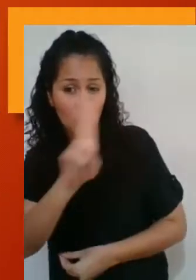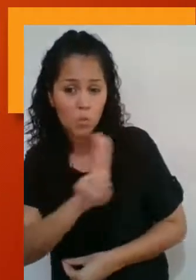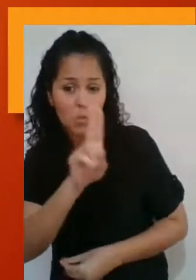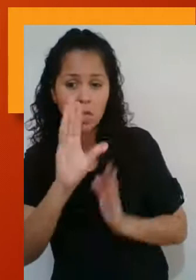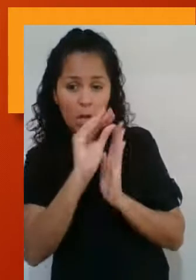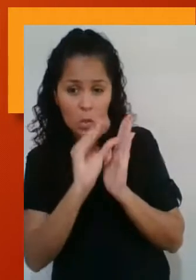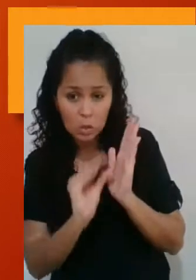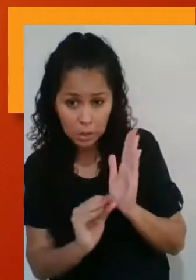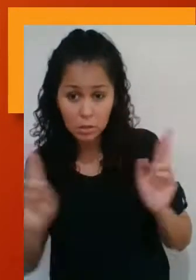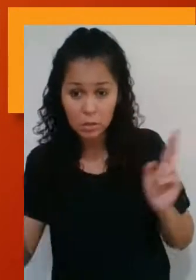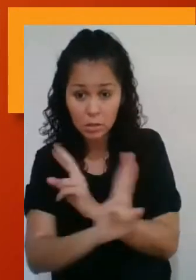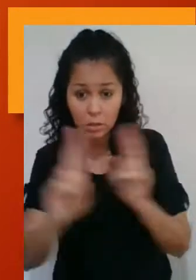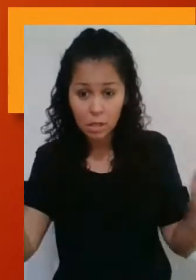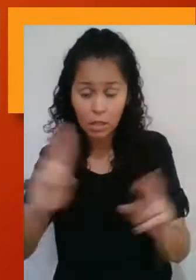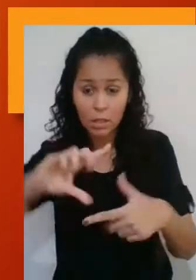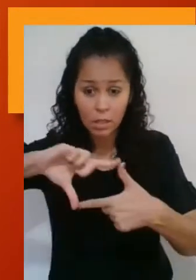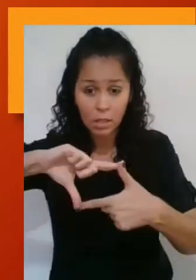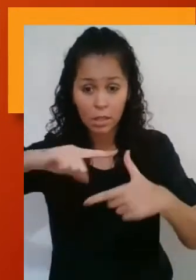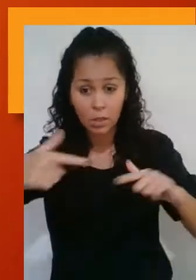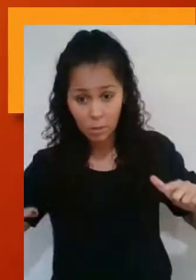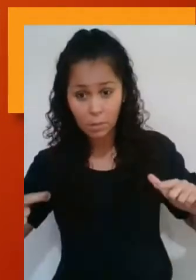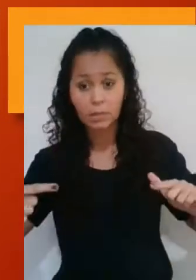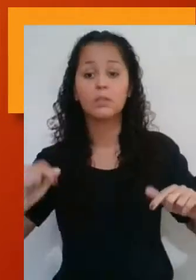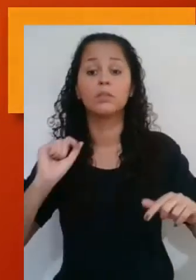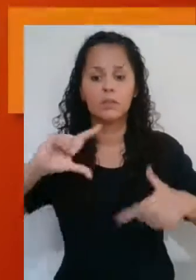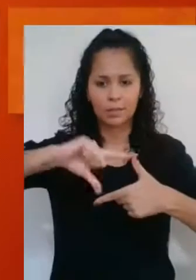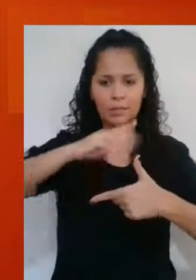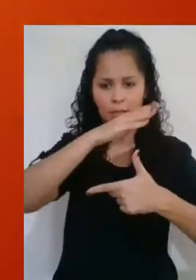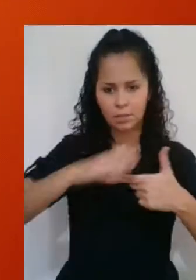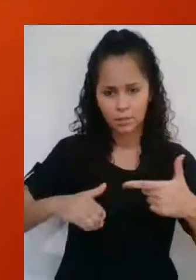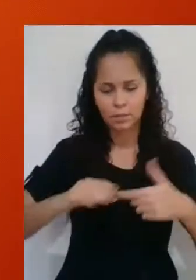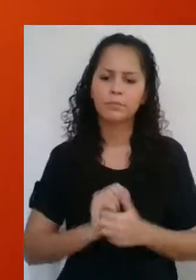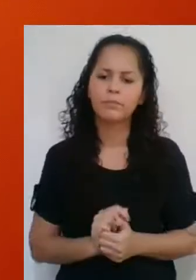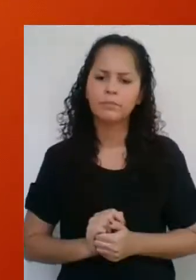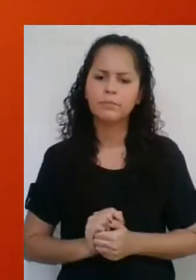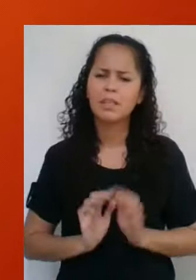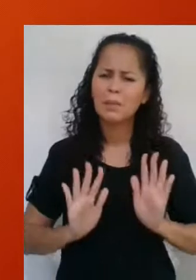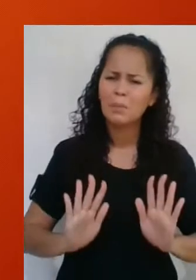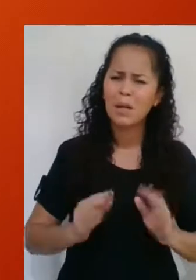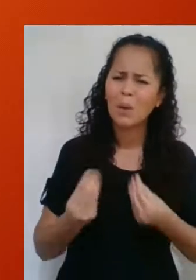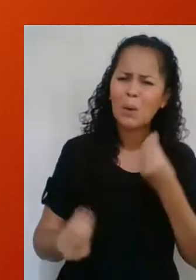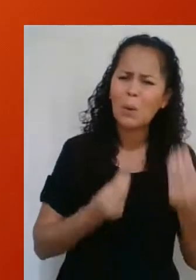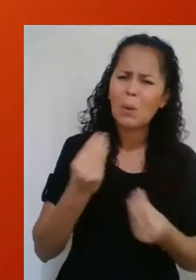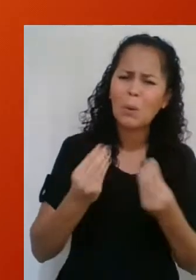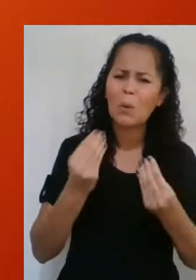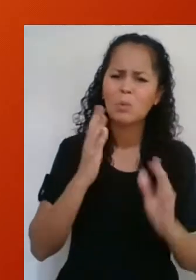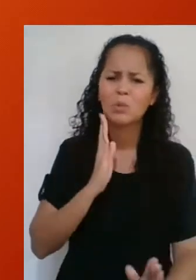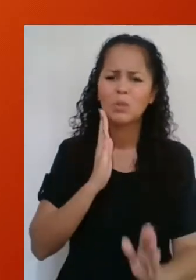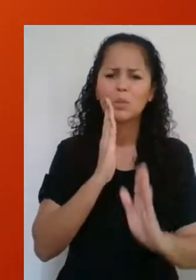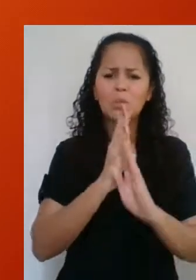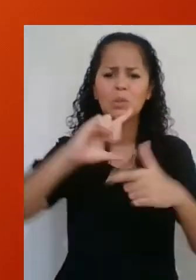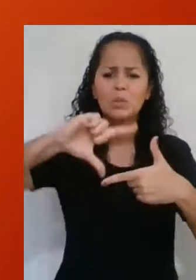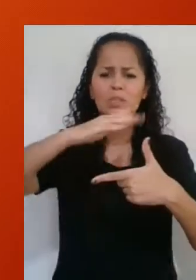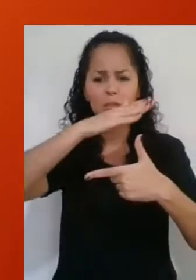algumas aplicações desse conteúdo que está relacionado à geometria, mais especificamente aos triângulos retângulos. Mas onde